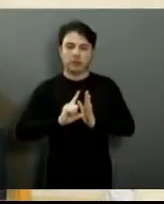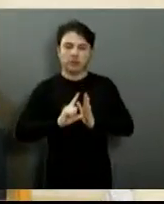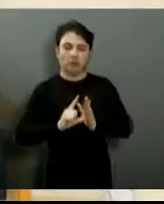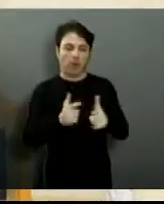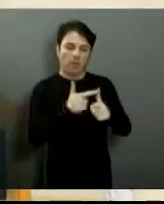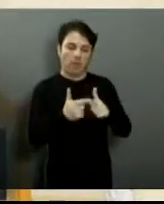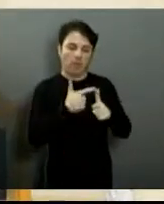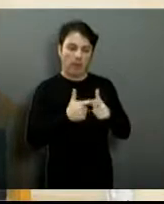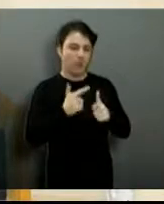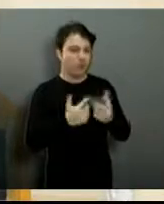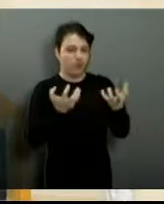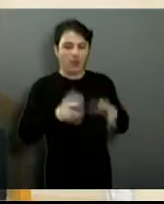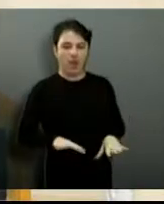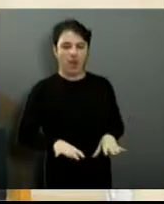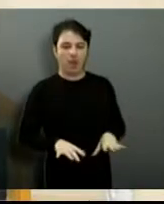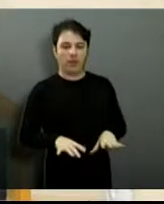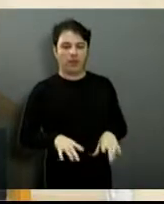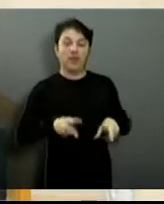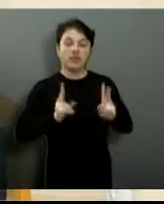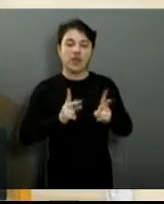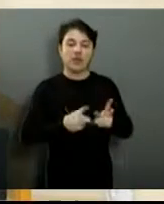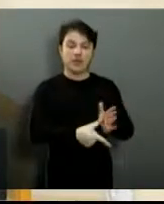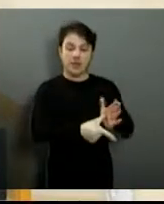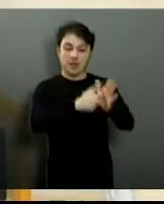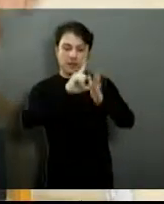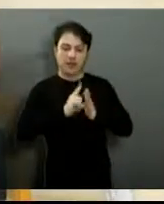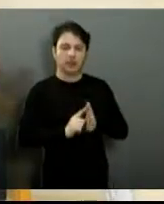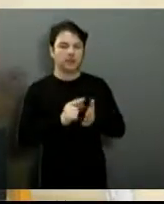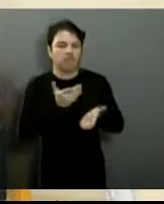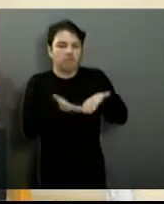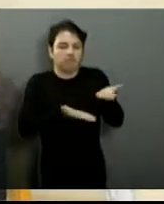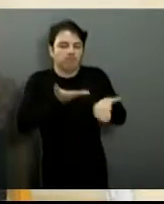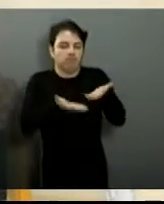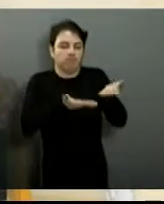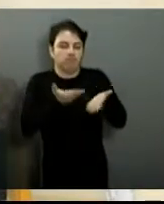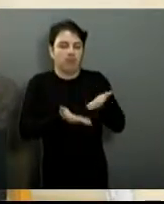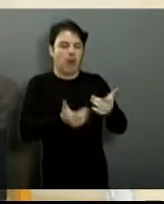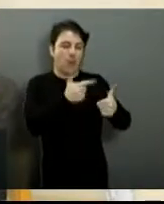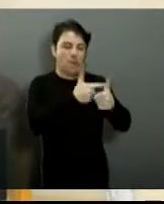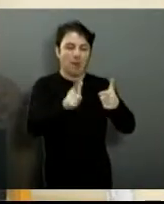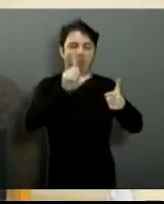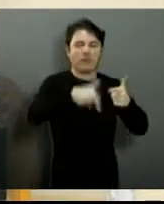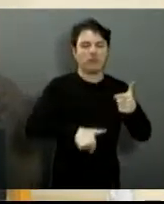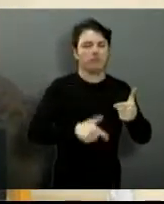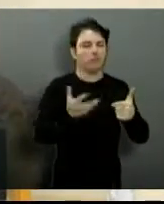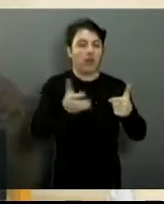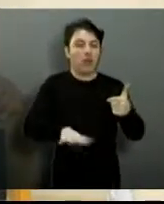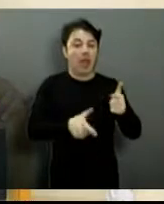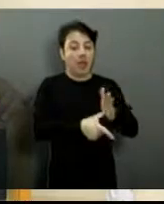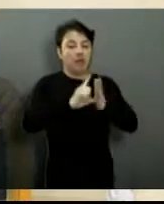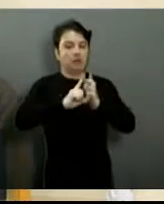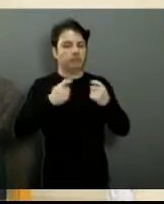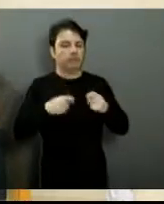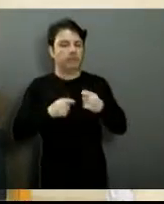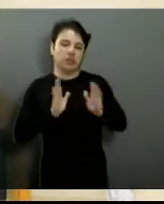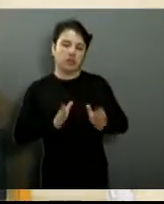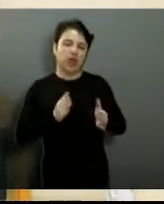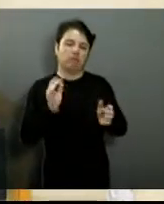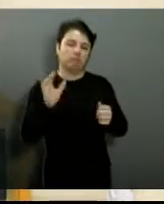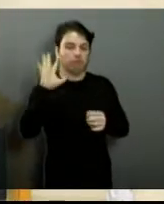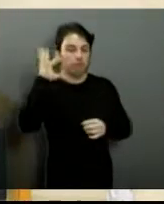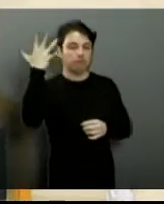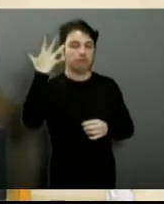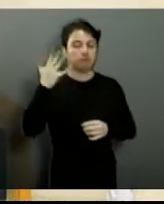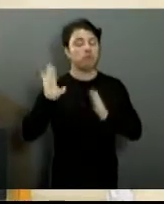problema aconteça. E não que depois que o problema aconteceu a gente resolve. Eu entrei em contato com a prefeitura.